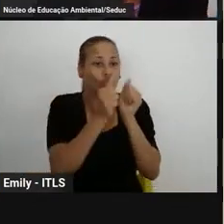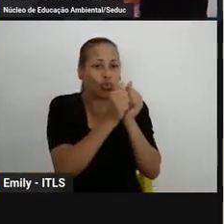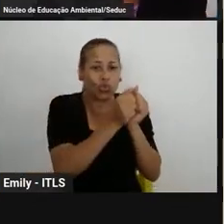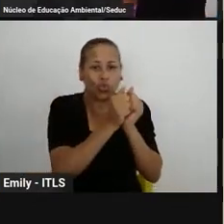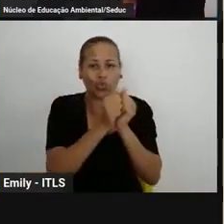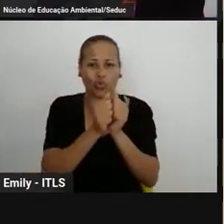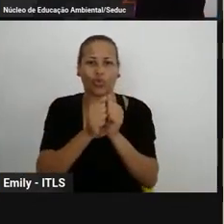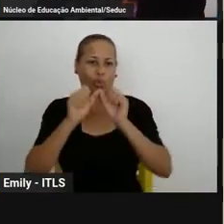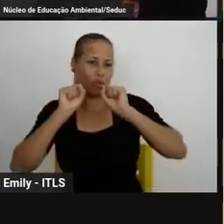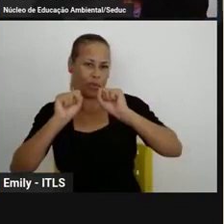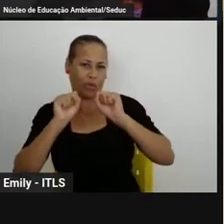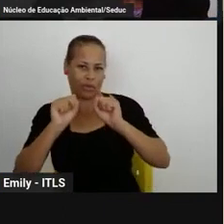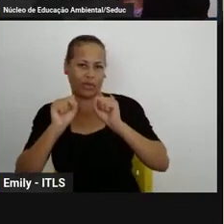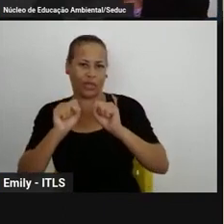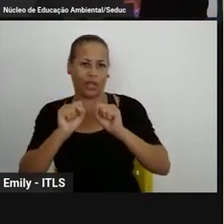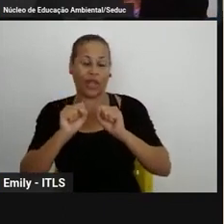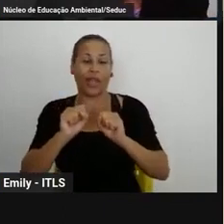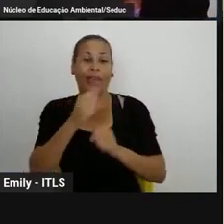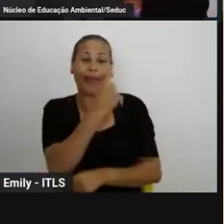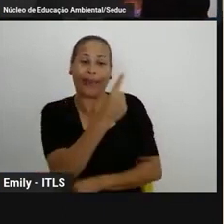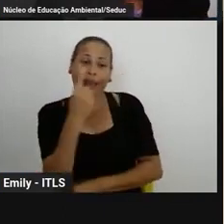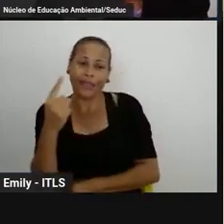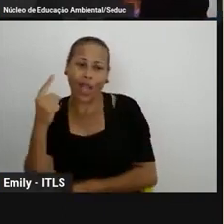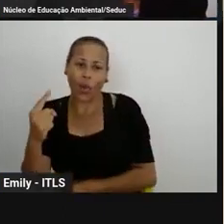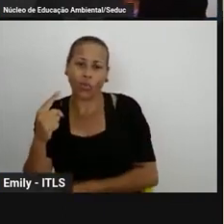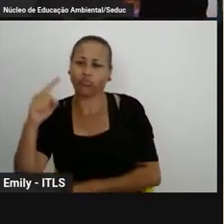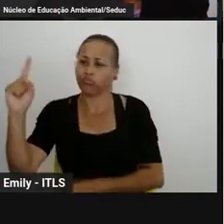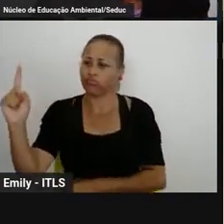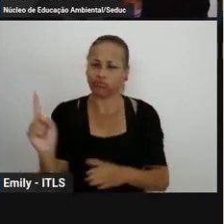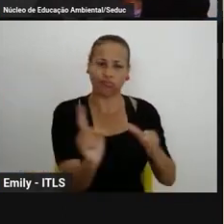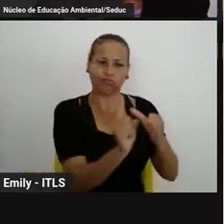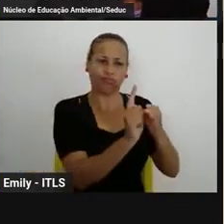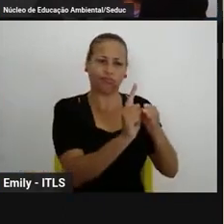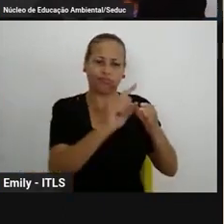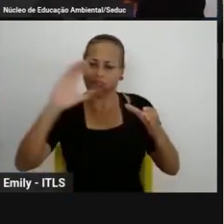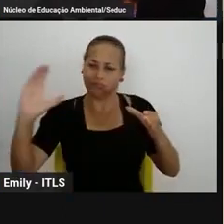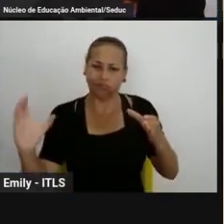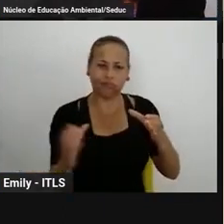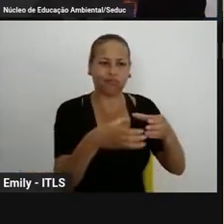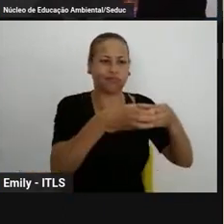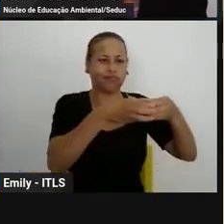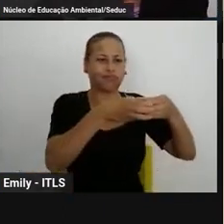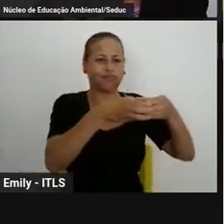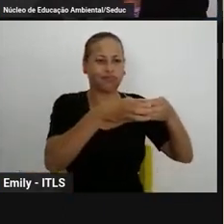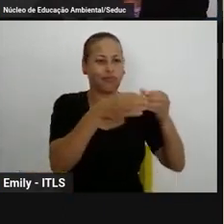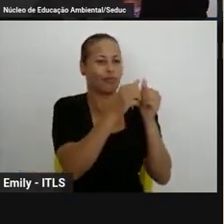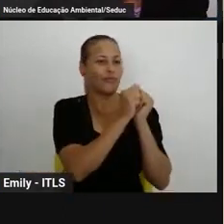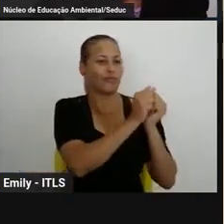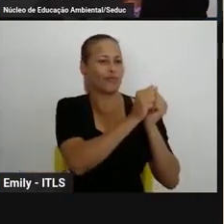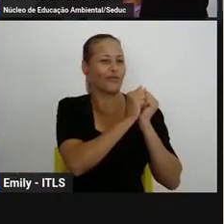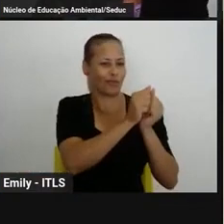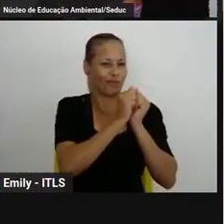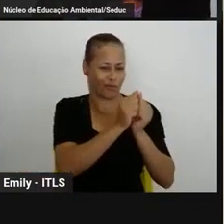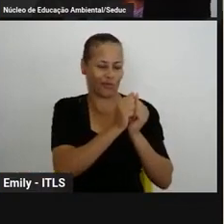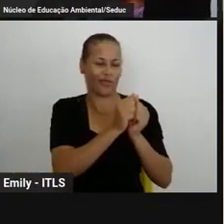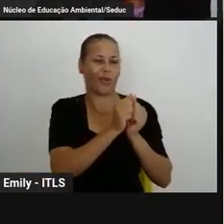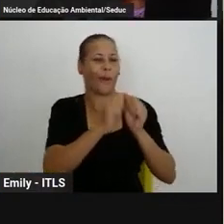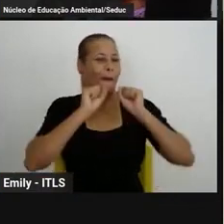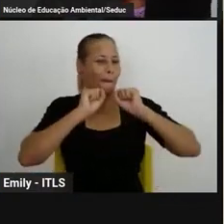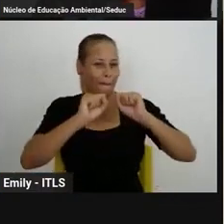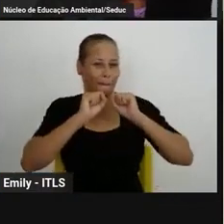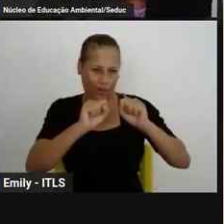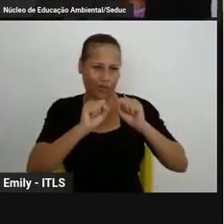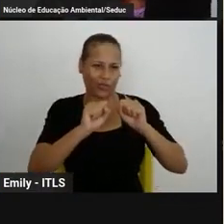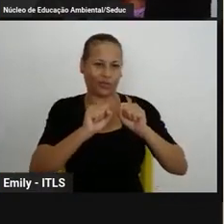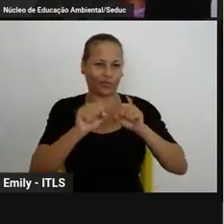para a gente fazer um encaminhamento a professora a secretária